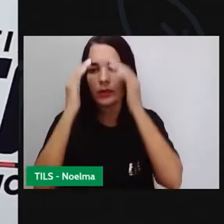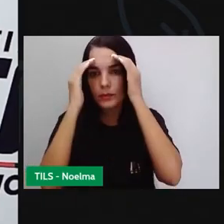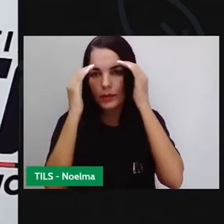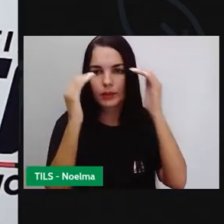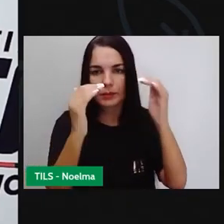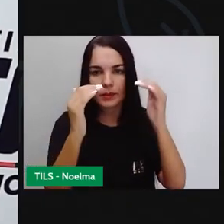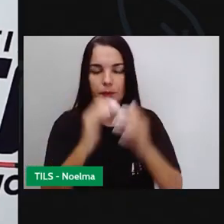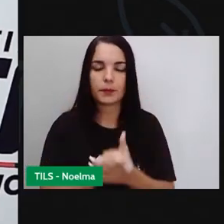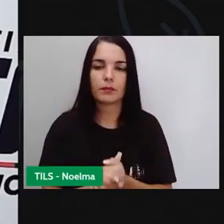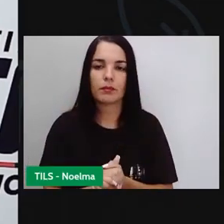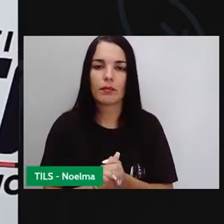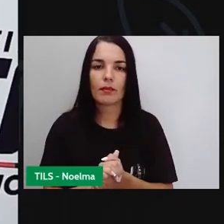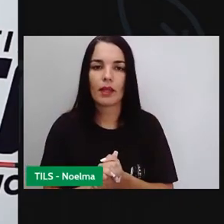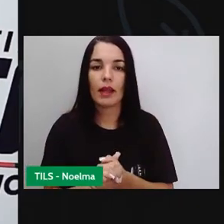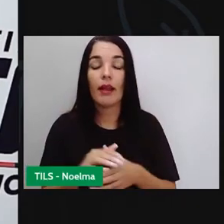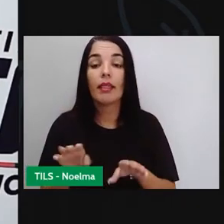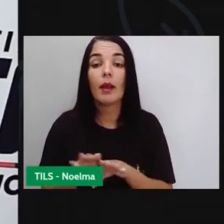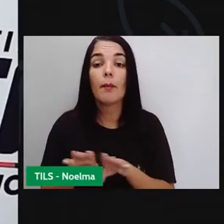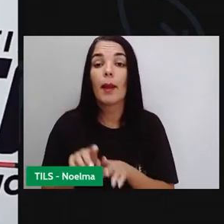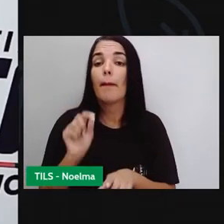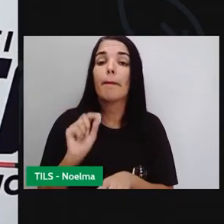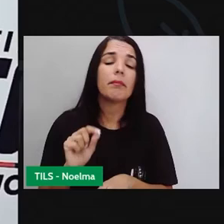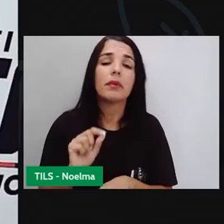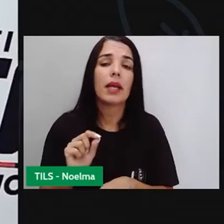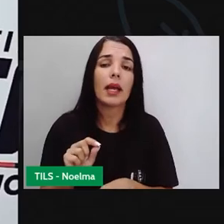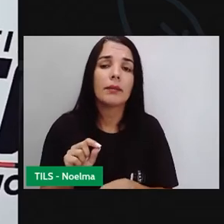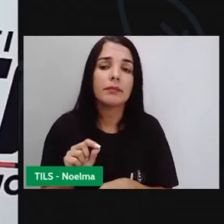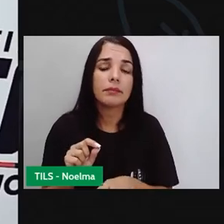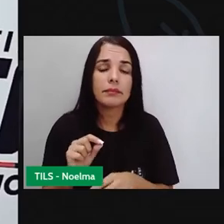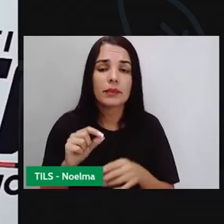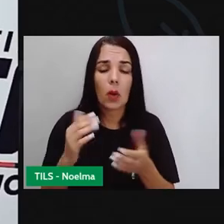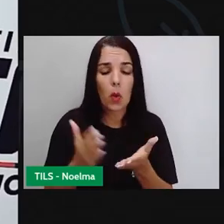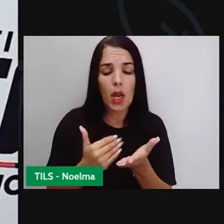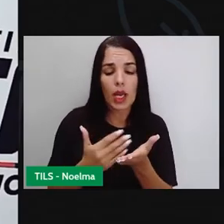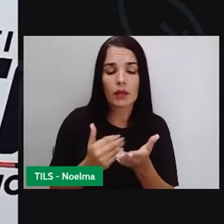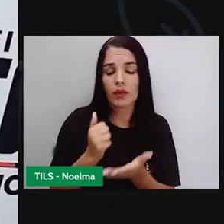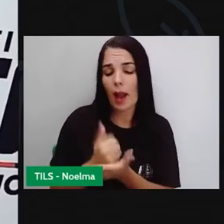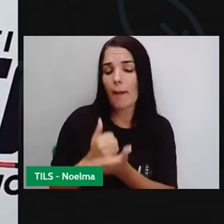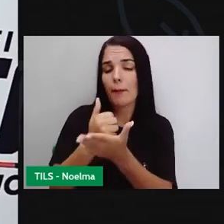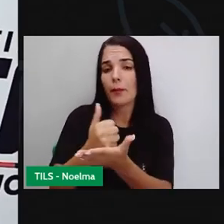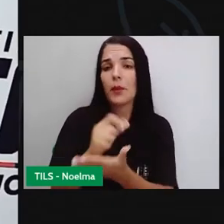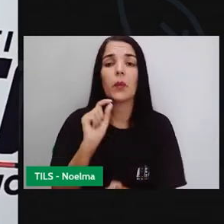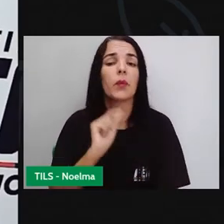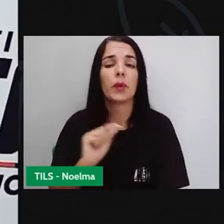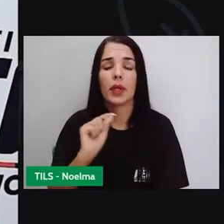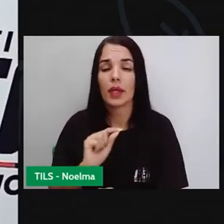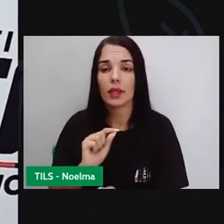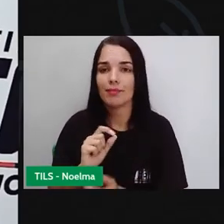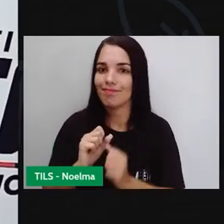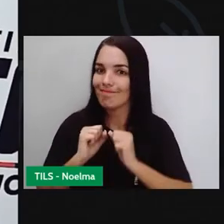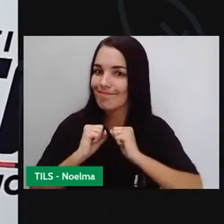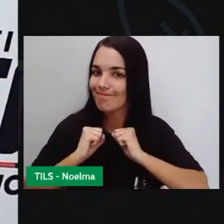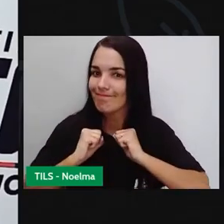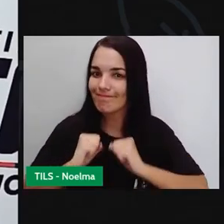Para que mais serve o livro? Para colaborar para uma leitura de mundo mais crítica,